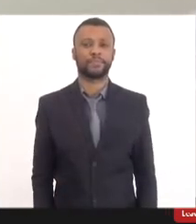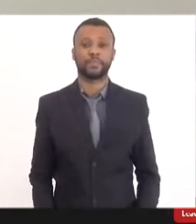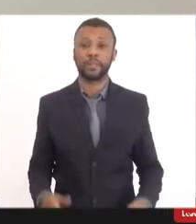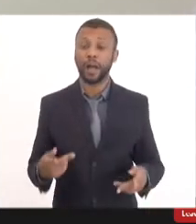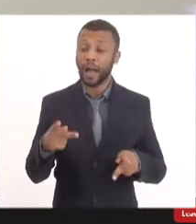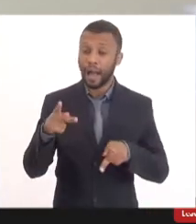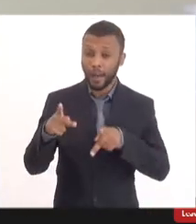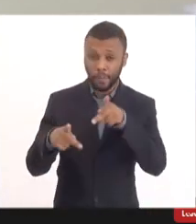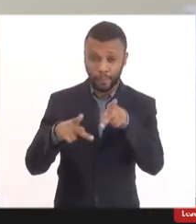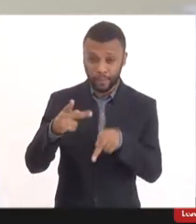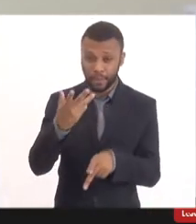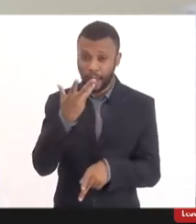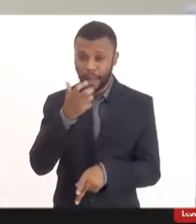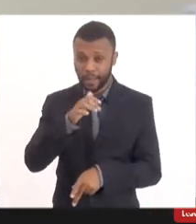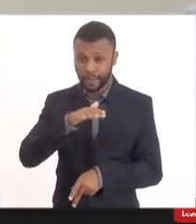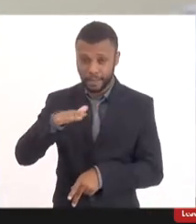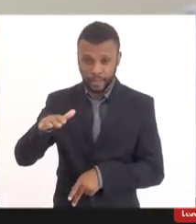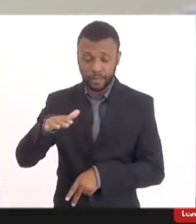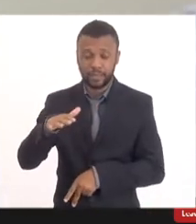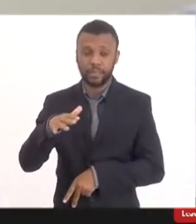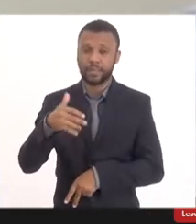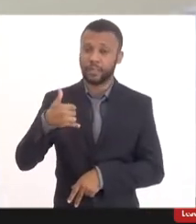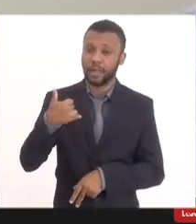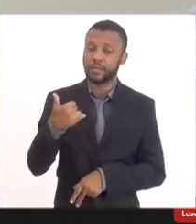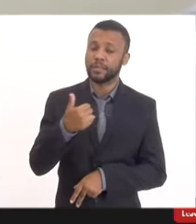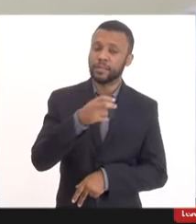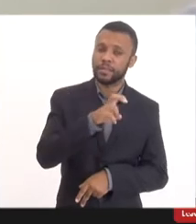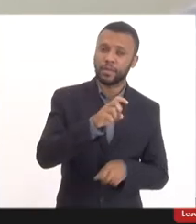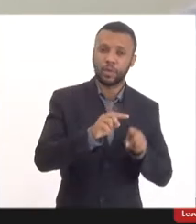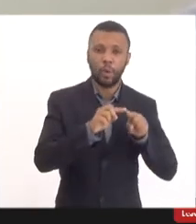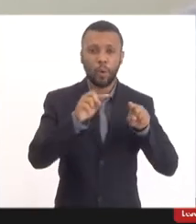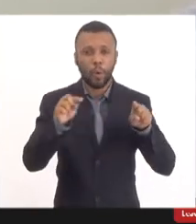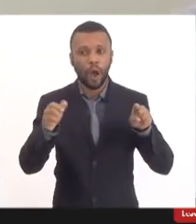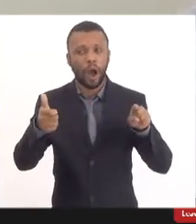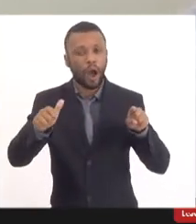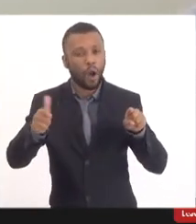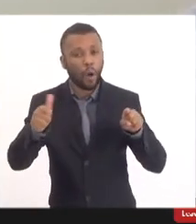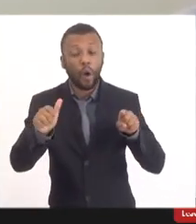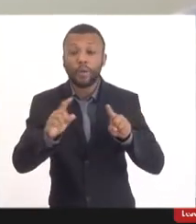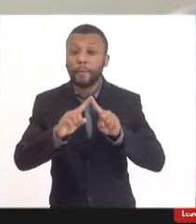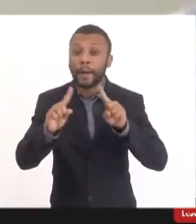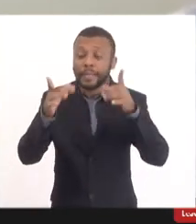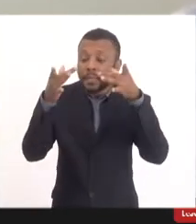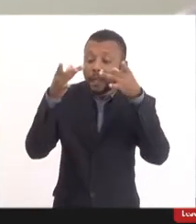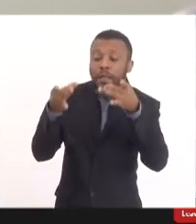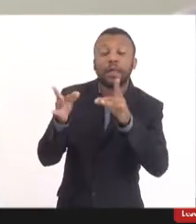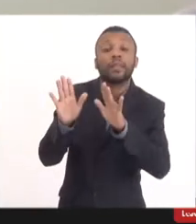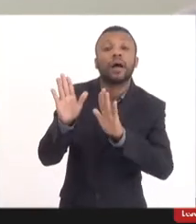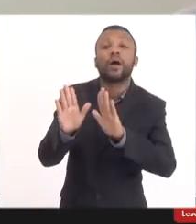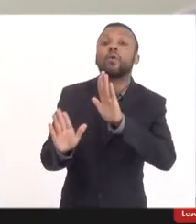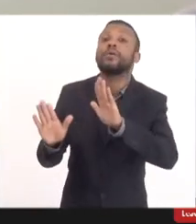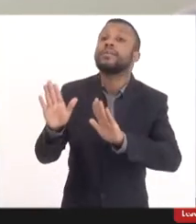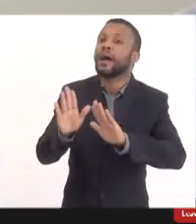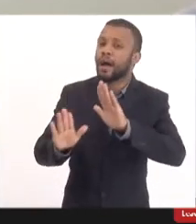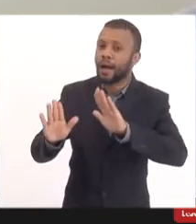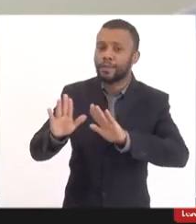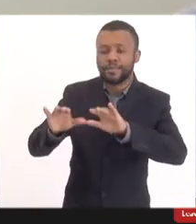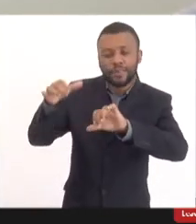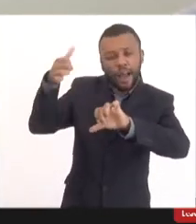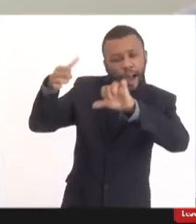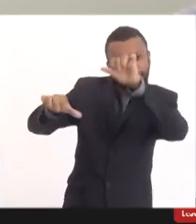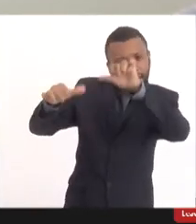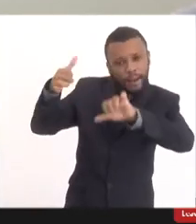anos, porém, com essa cautela, com esse cuidado de avaliar as